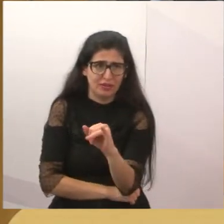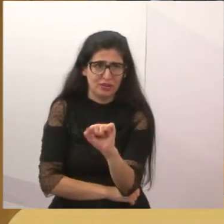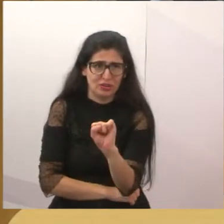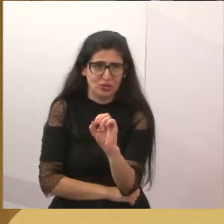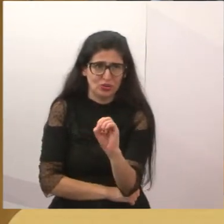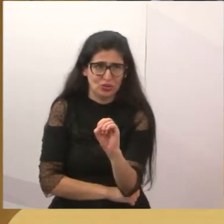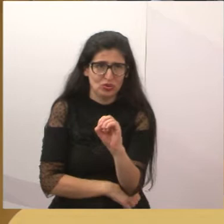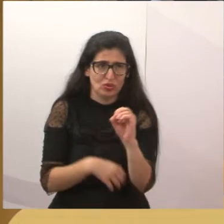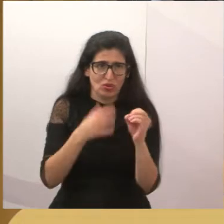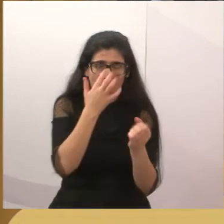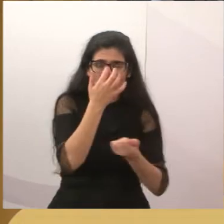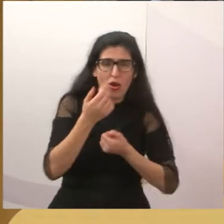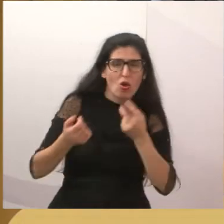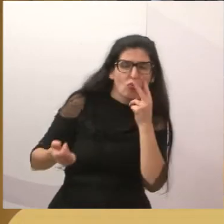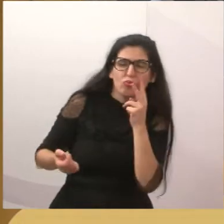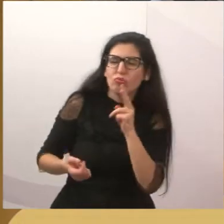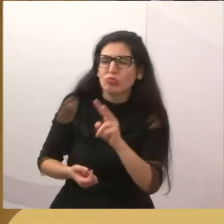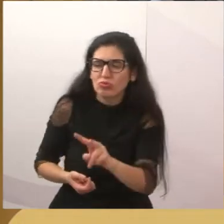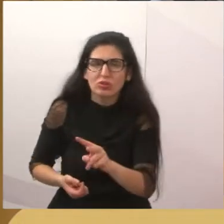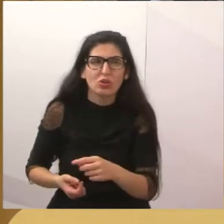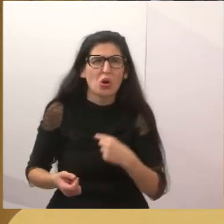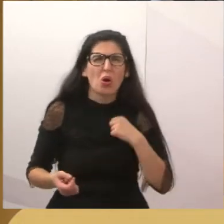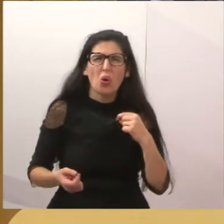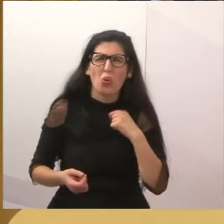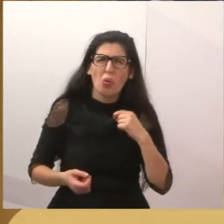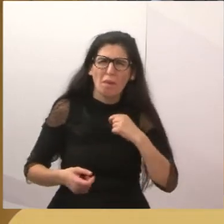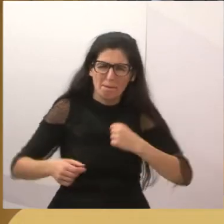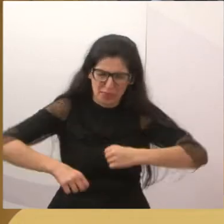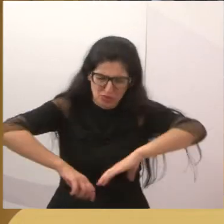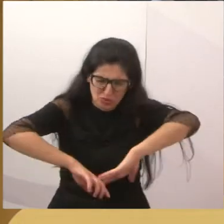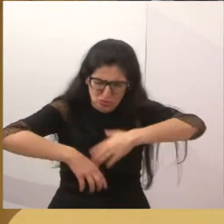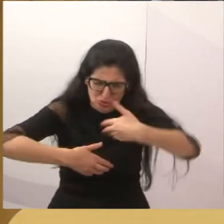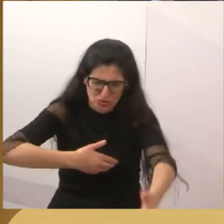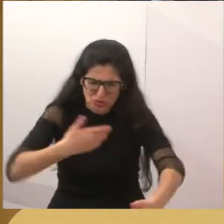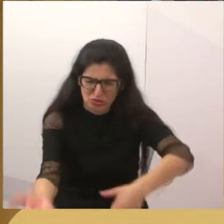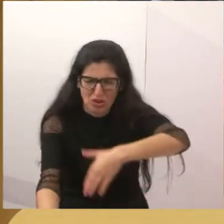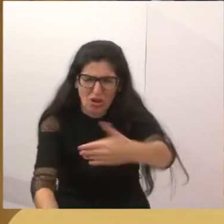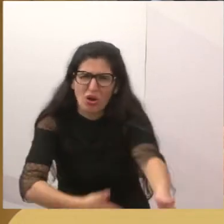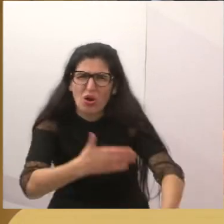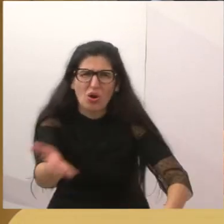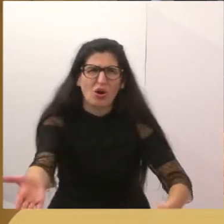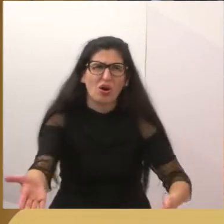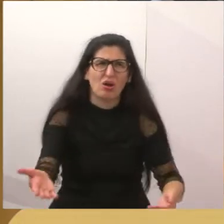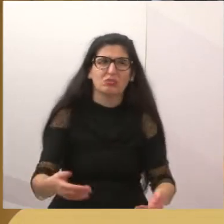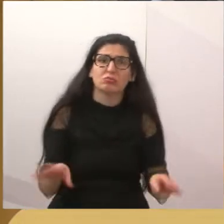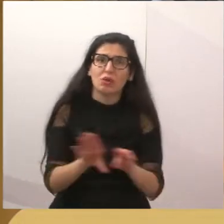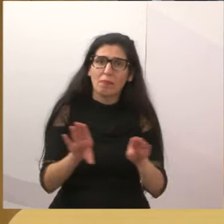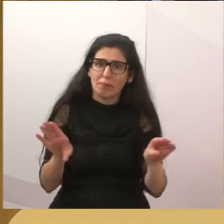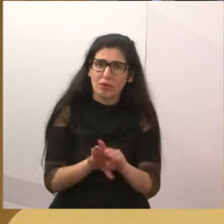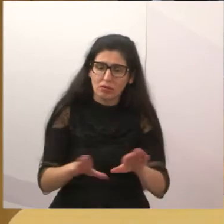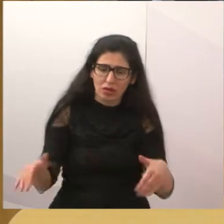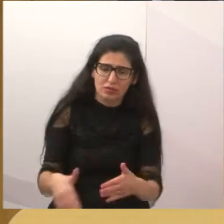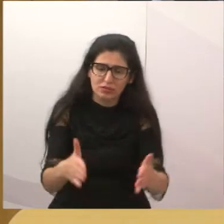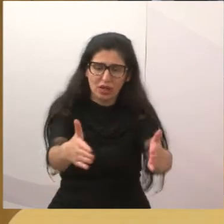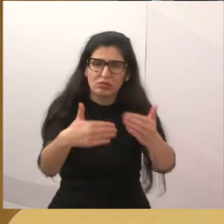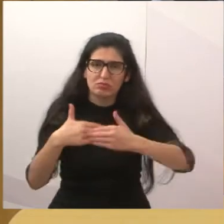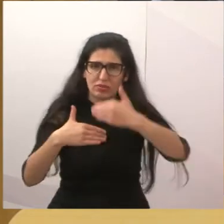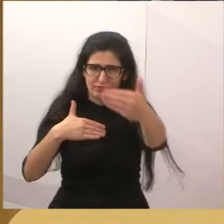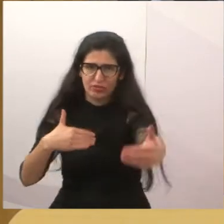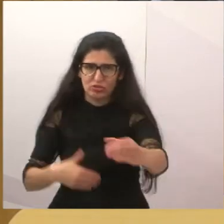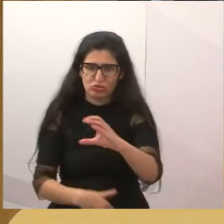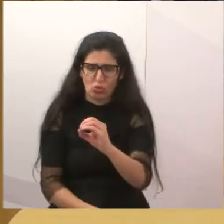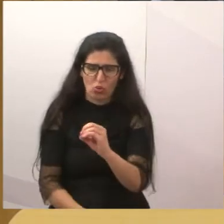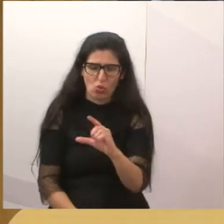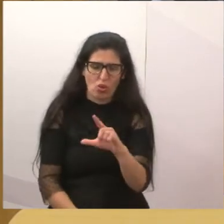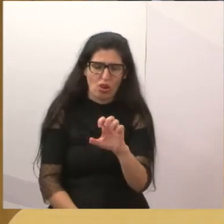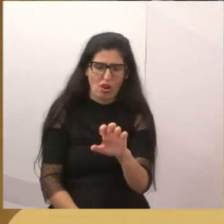Já passei várias vezes lá e as roupas continuam no chão. E um dia eu passei e tinha roupa no meio da estrada, ali em frente ao colégio. Então,